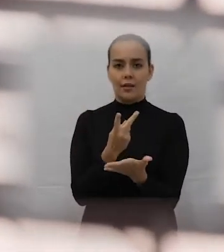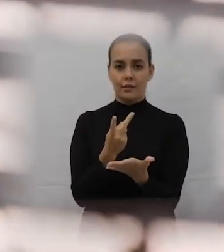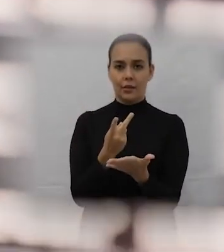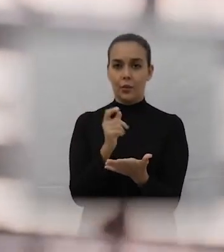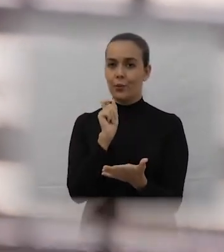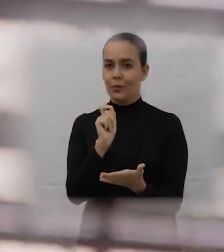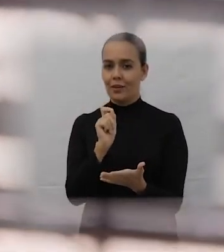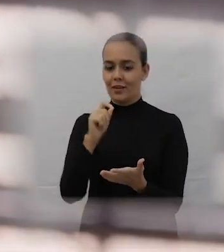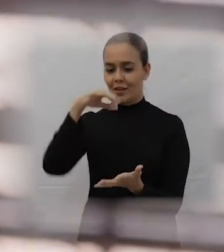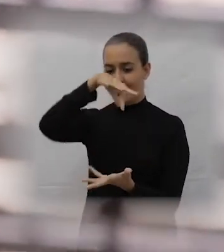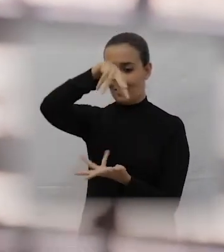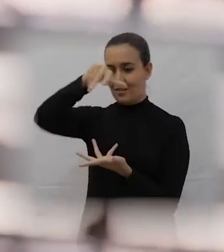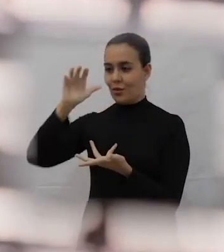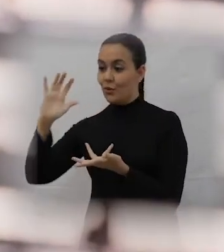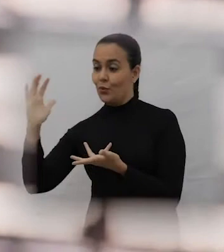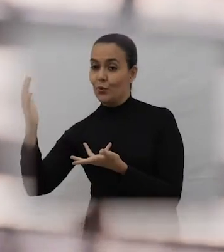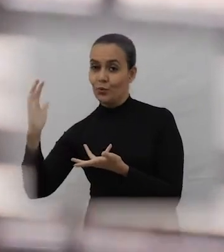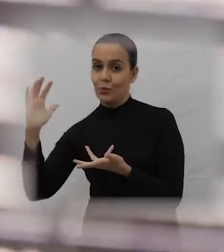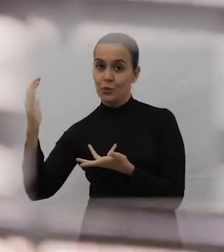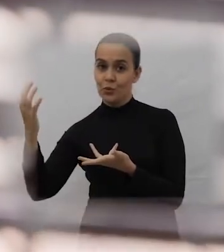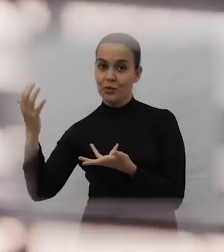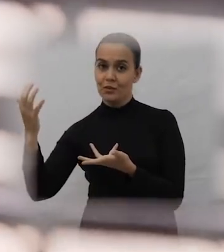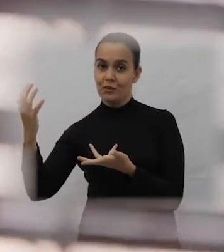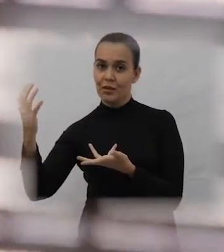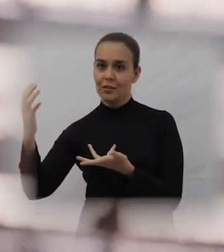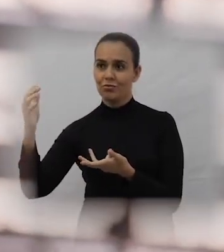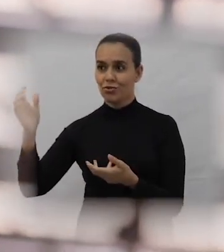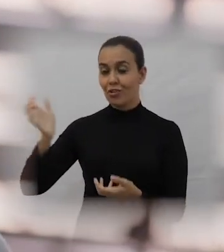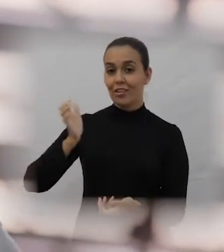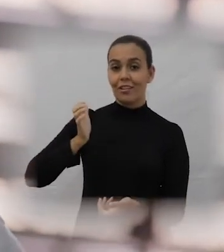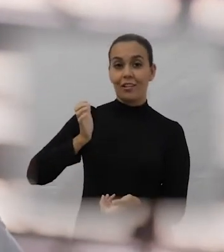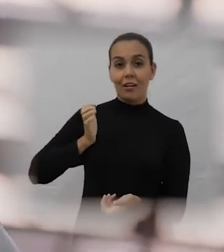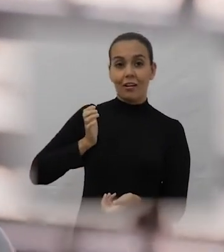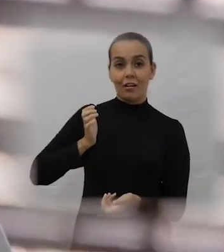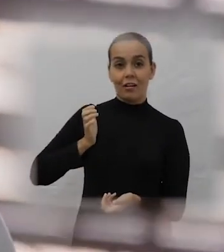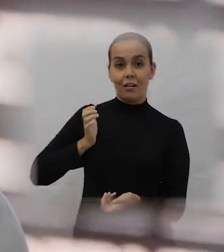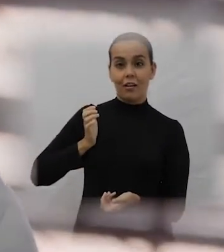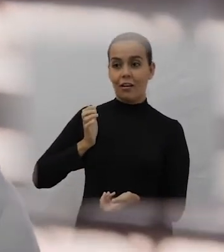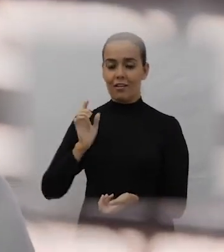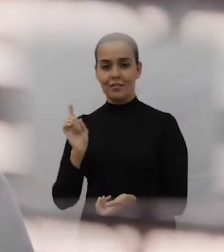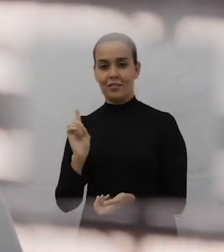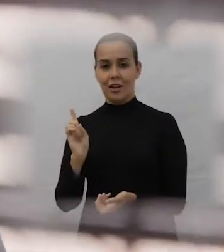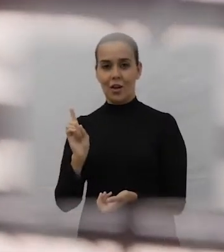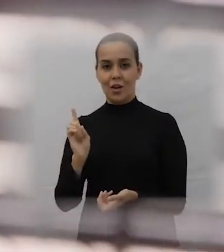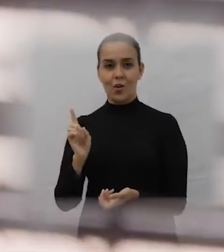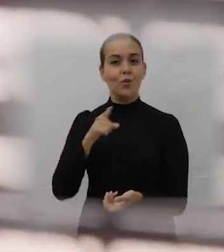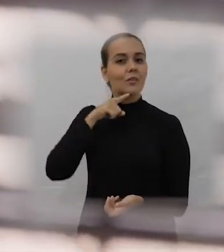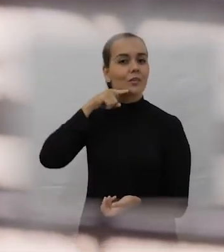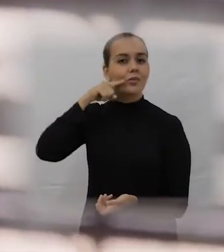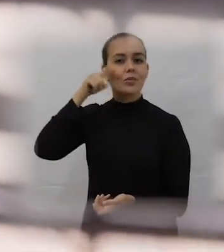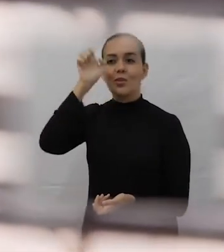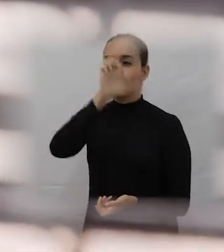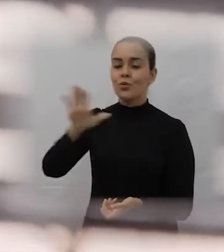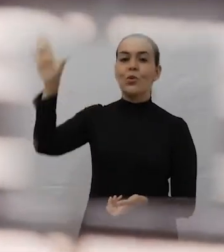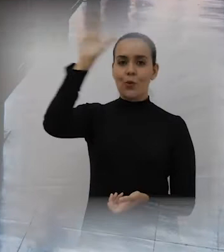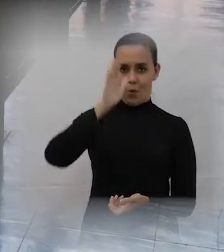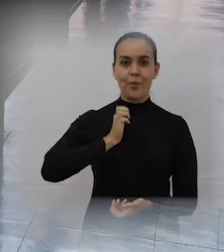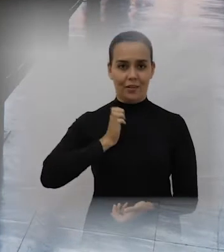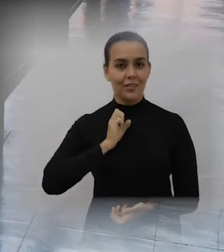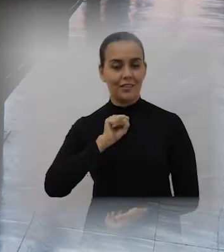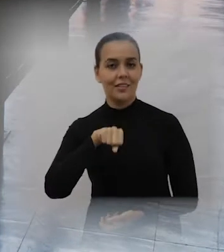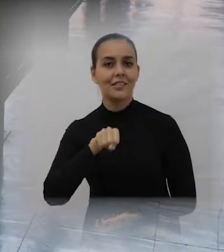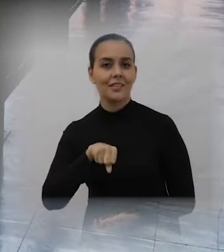particularmente a Europa, sempre foi a região mais rica do mundo, ou os Estados Unidos. Isso é absolutamente equivocado, os historiadores econômicos mostram como isso